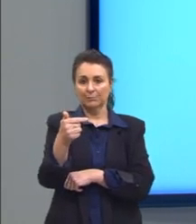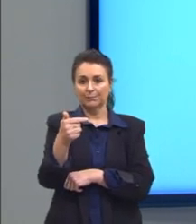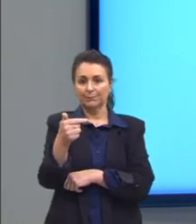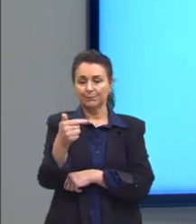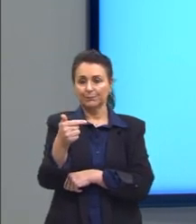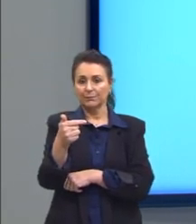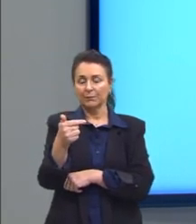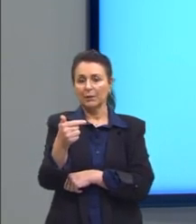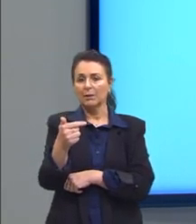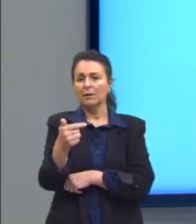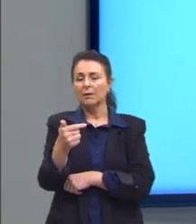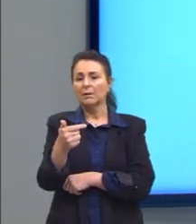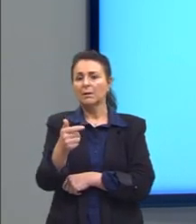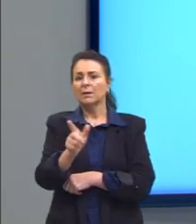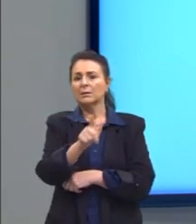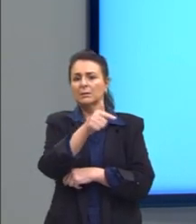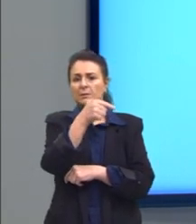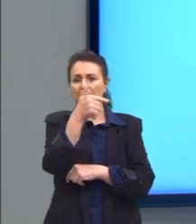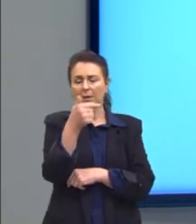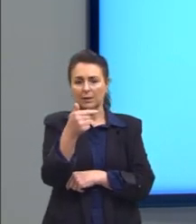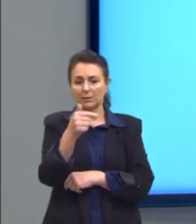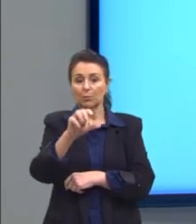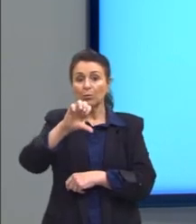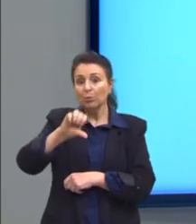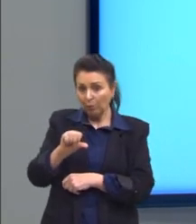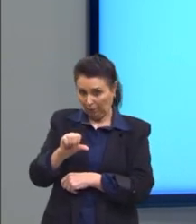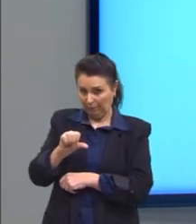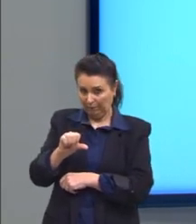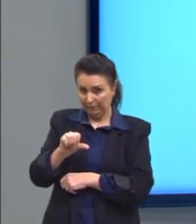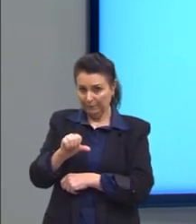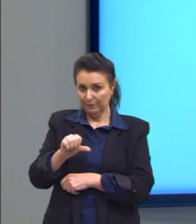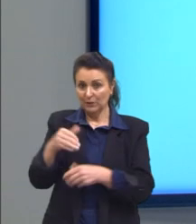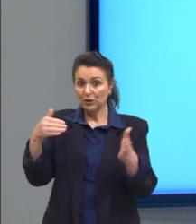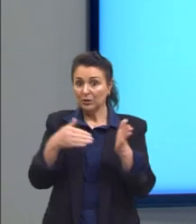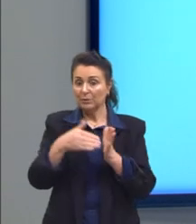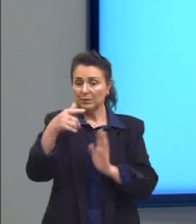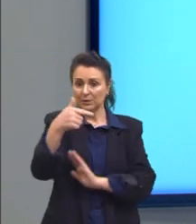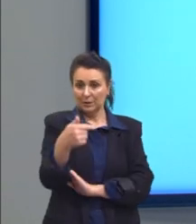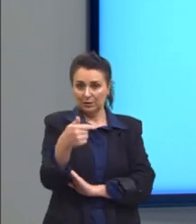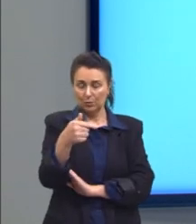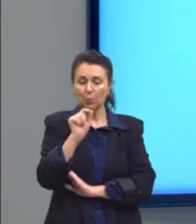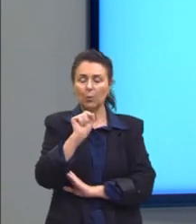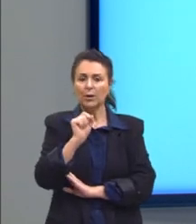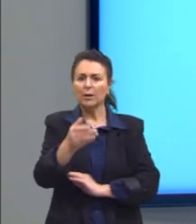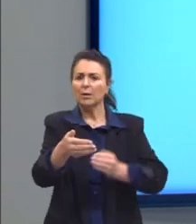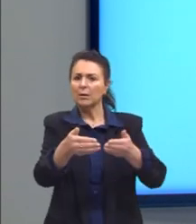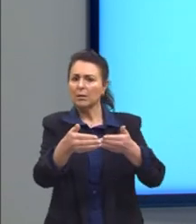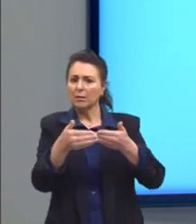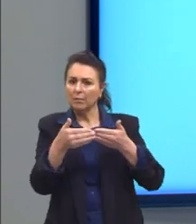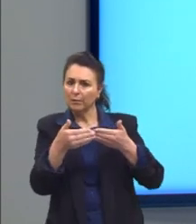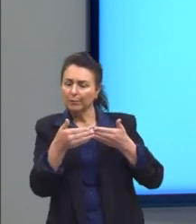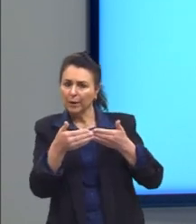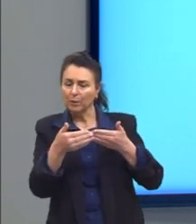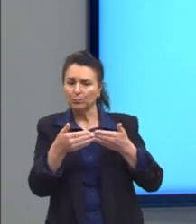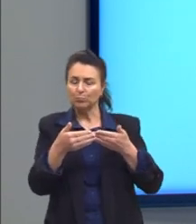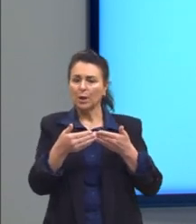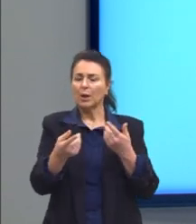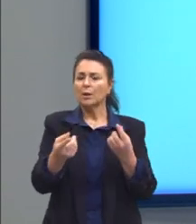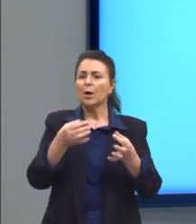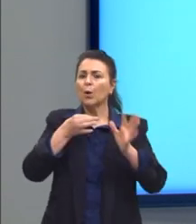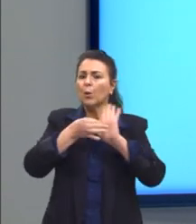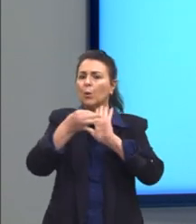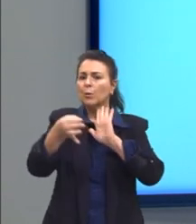A gente é a sétima das nove competências. O ela nos pede? Confrontar opiniões e